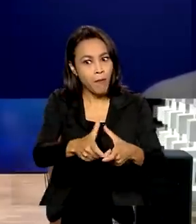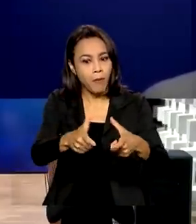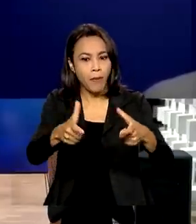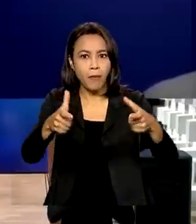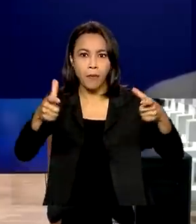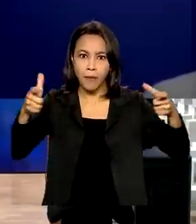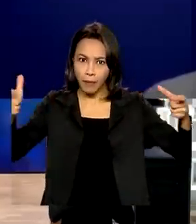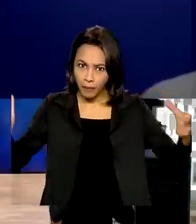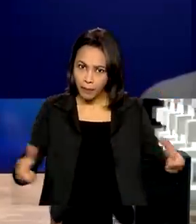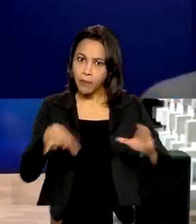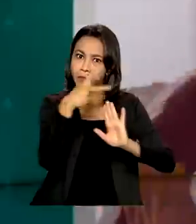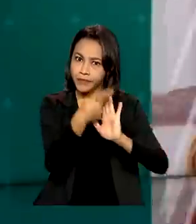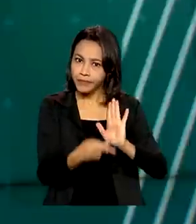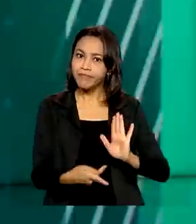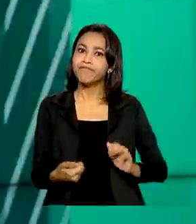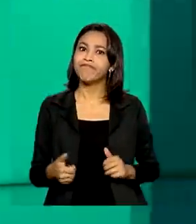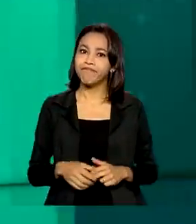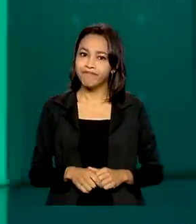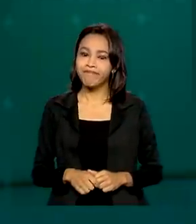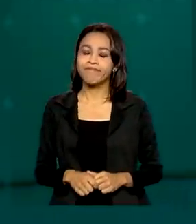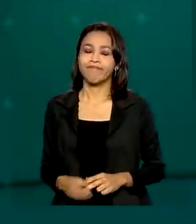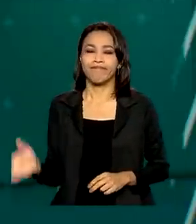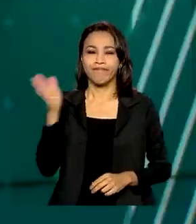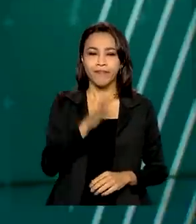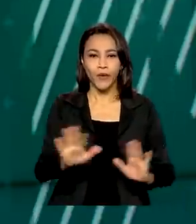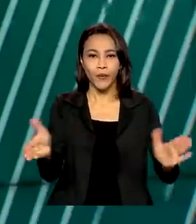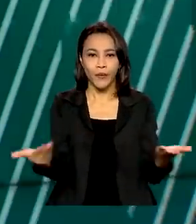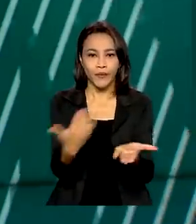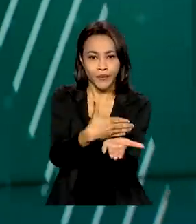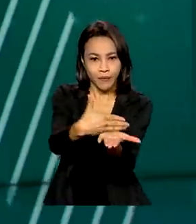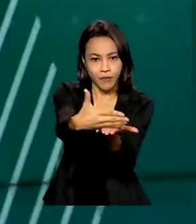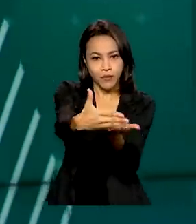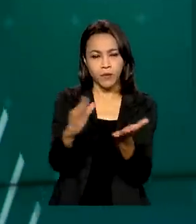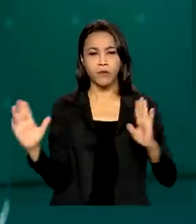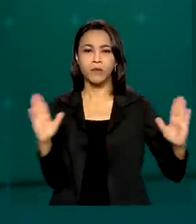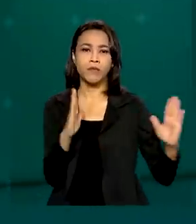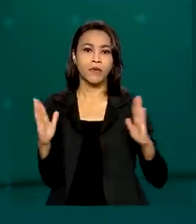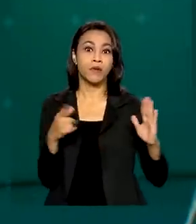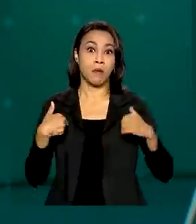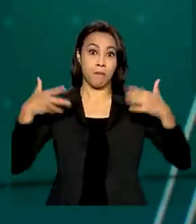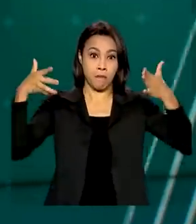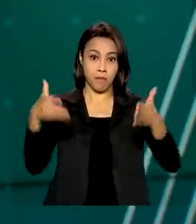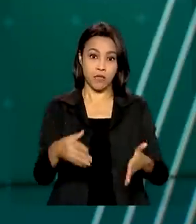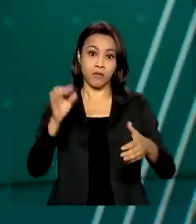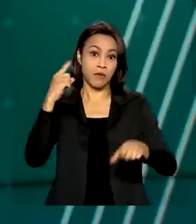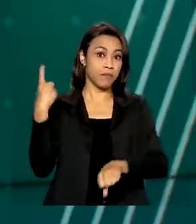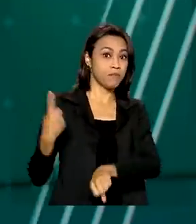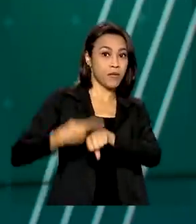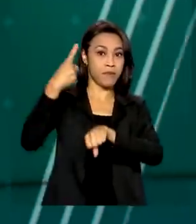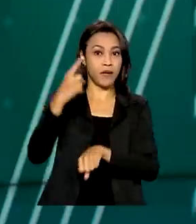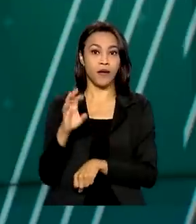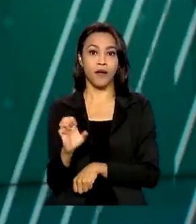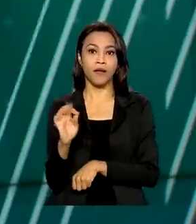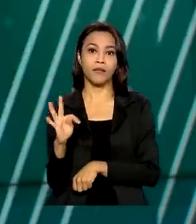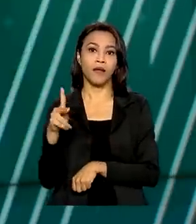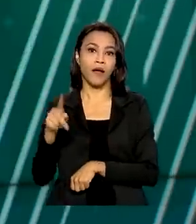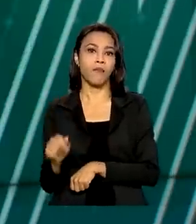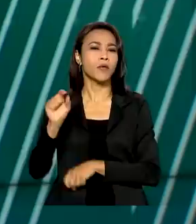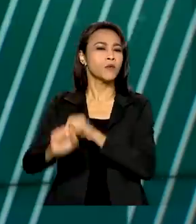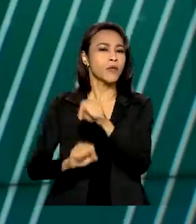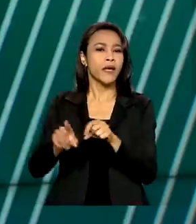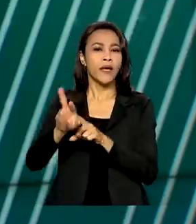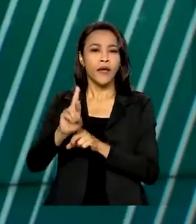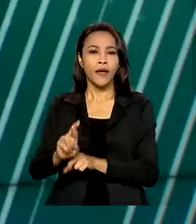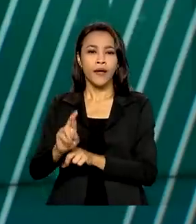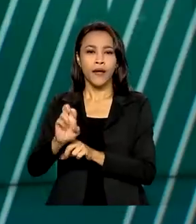dessa magnitude. E começou hoje o prazo para participar da primeira etapa do Exame Nacional de Revalidação de